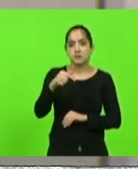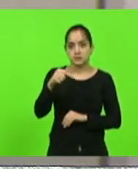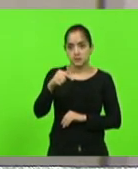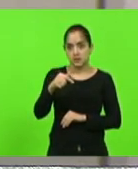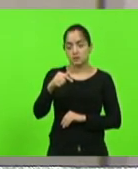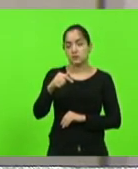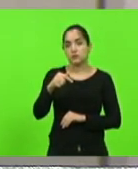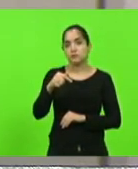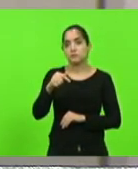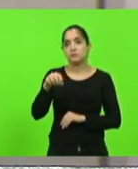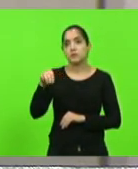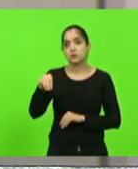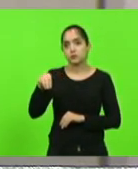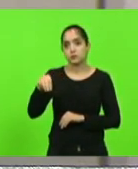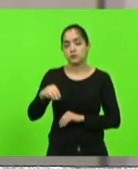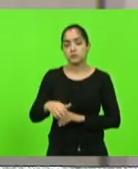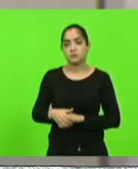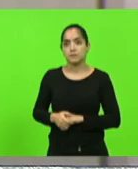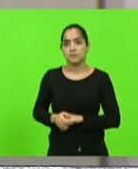segundos